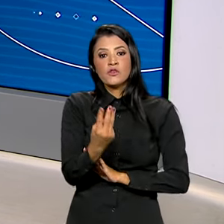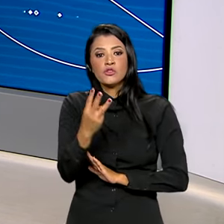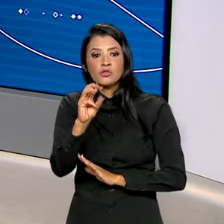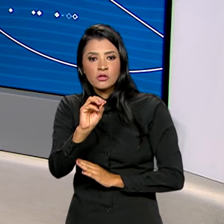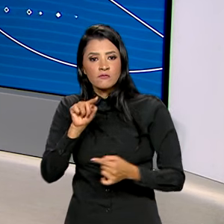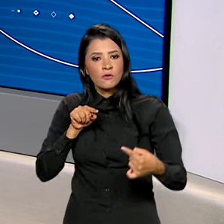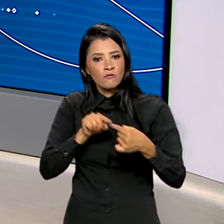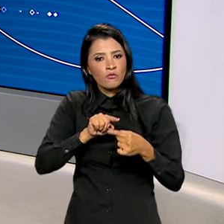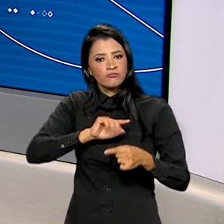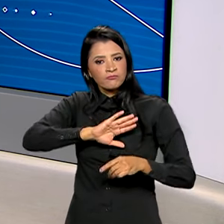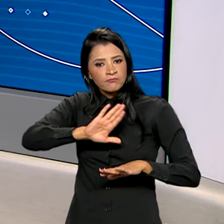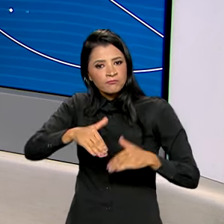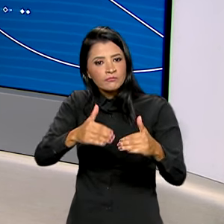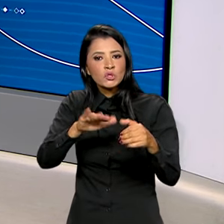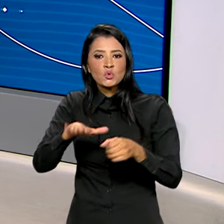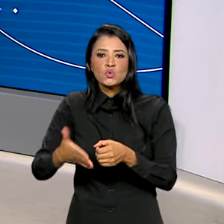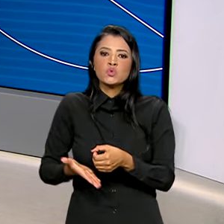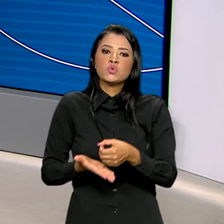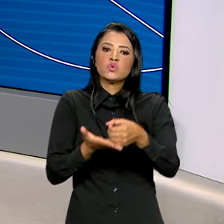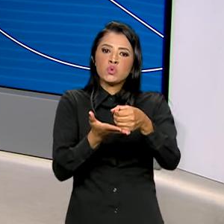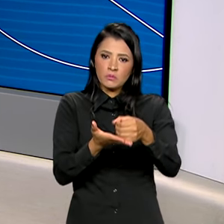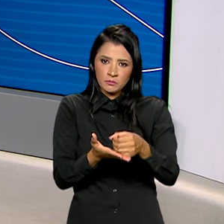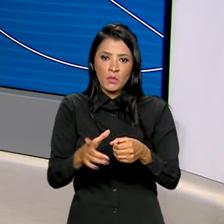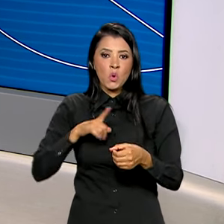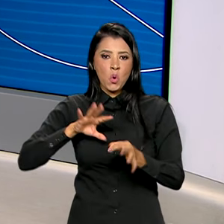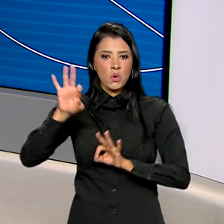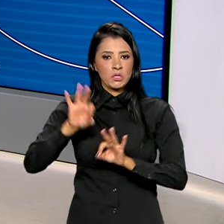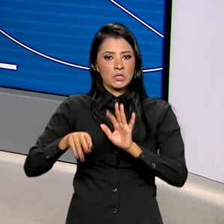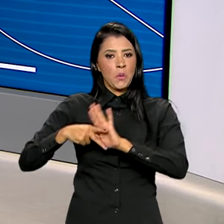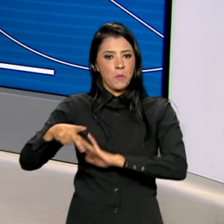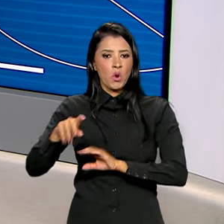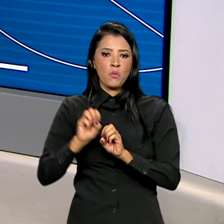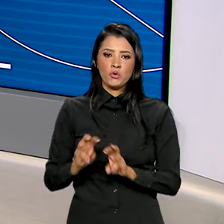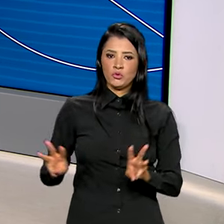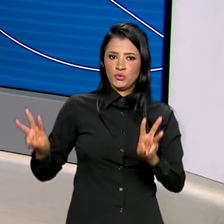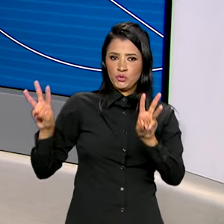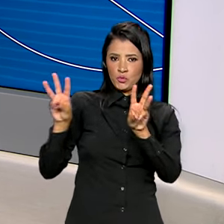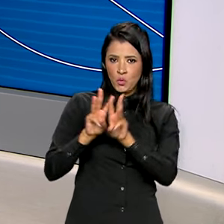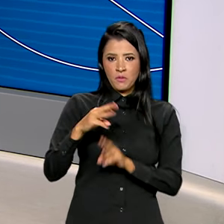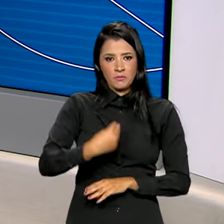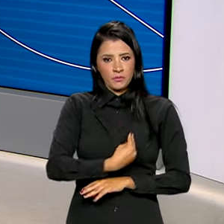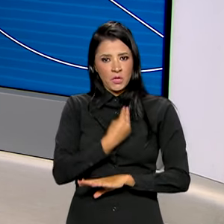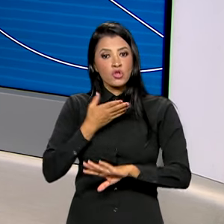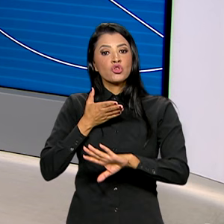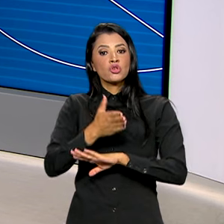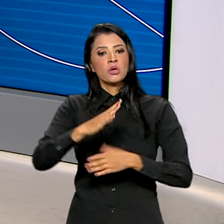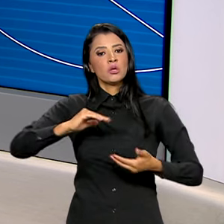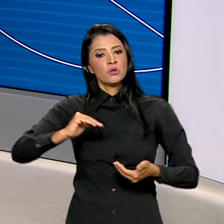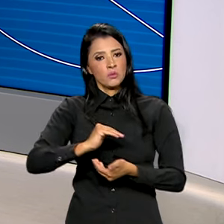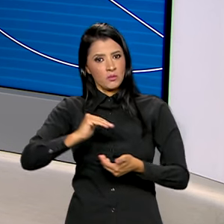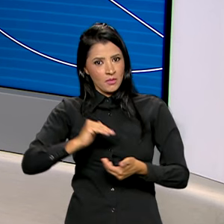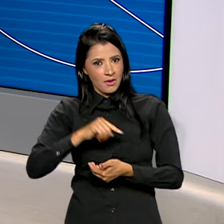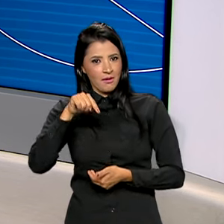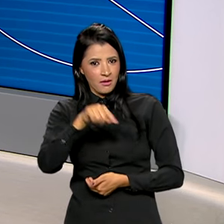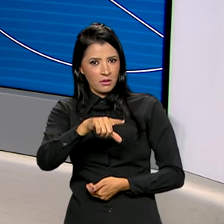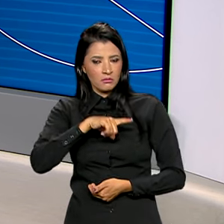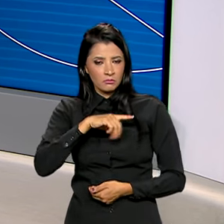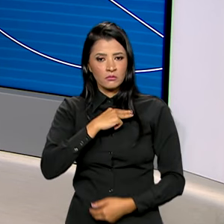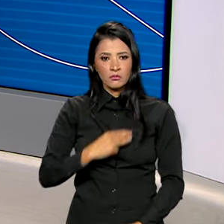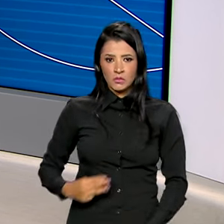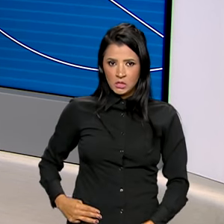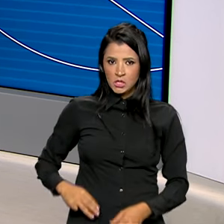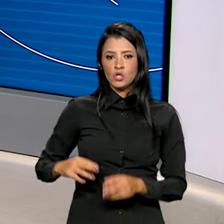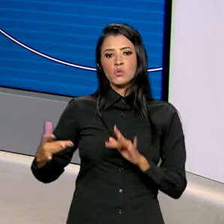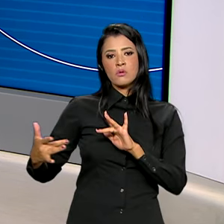desenvolvimento sustentável com a Organização das Nações Unidas, direto do Palácio do Itamaraty. O ministro das